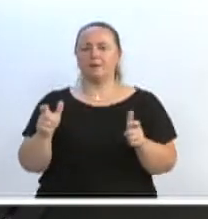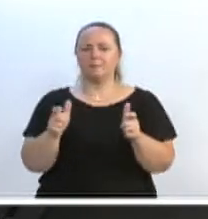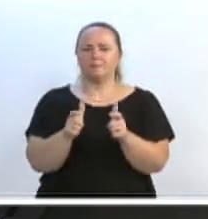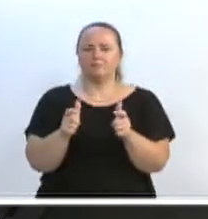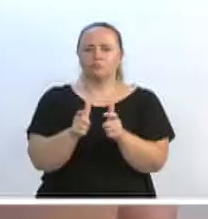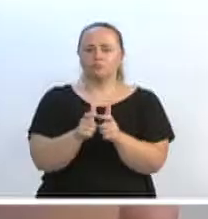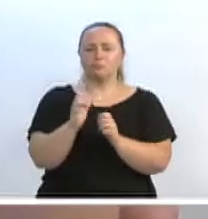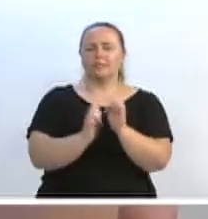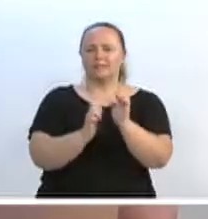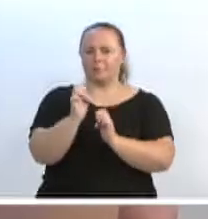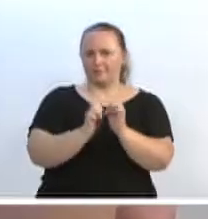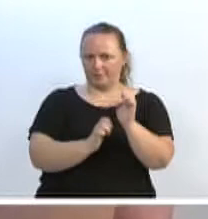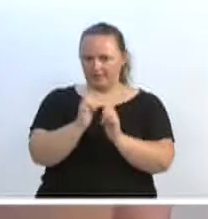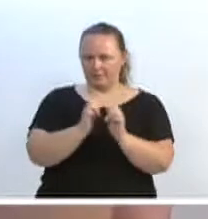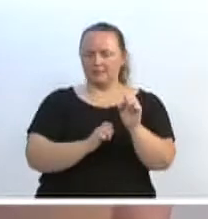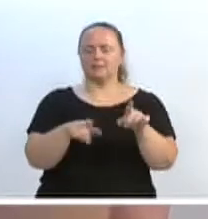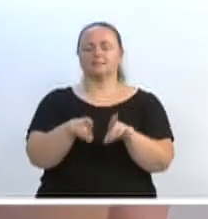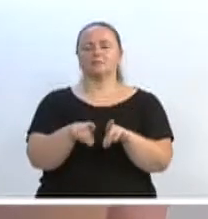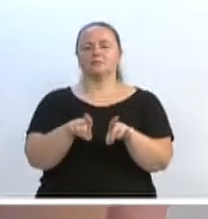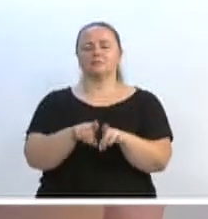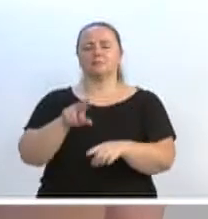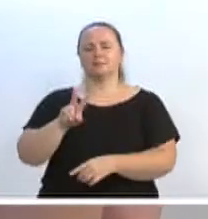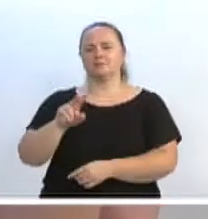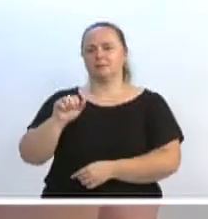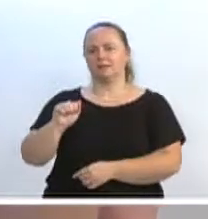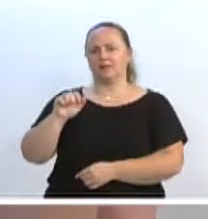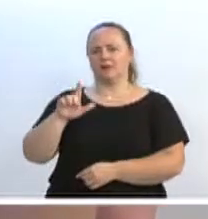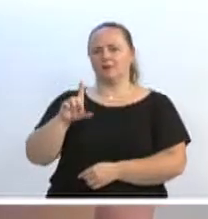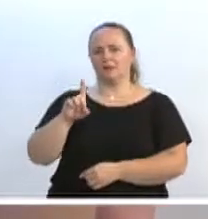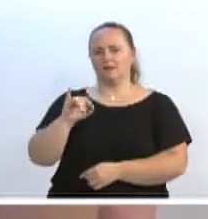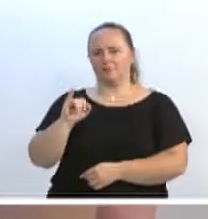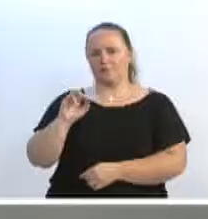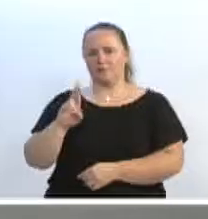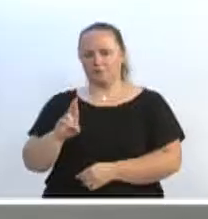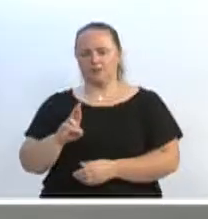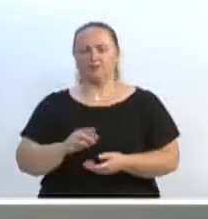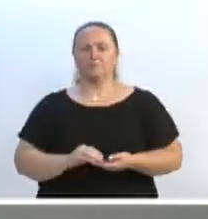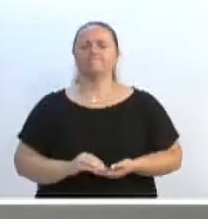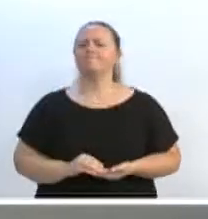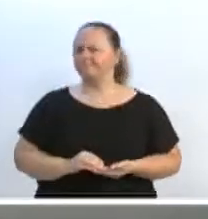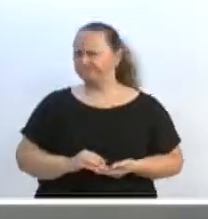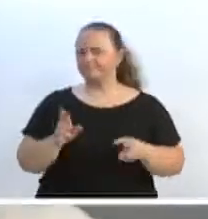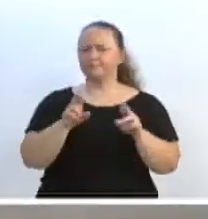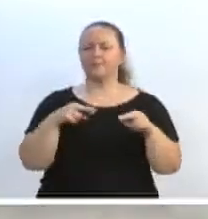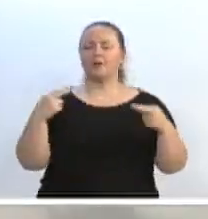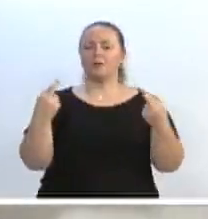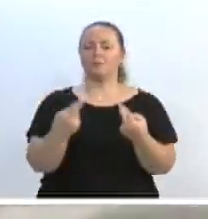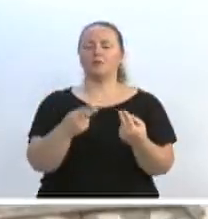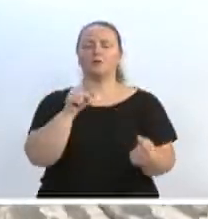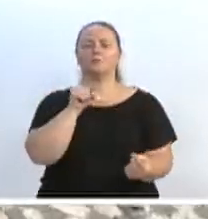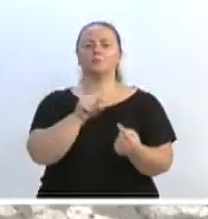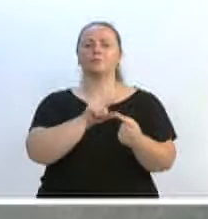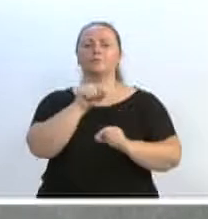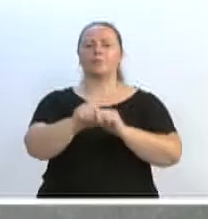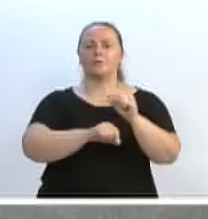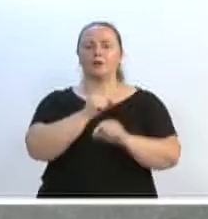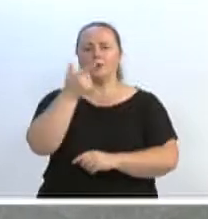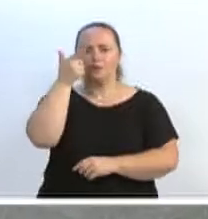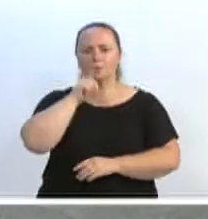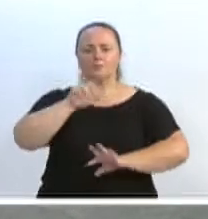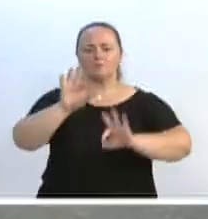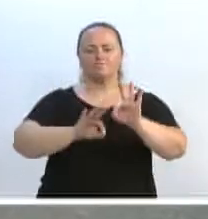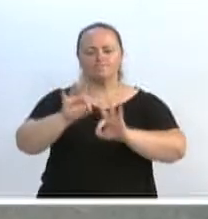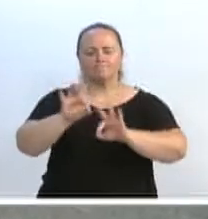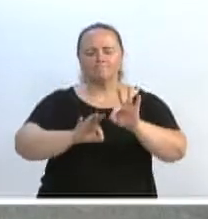o Waldir Werfer, também com o Godeic, no sentido de que nós possamos ter as operações de tapa-buracos também da